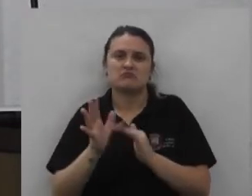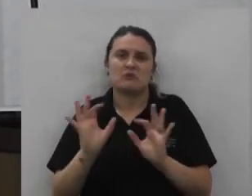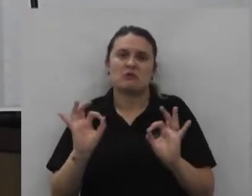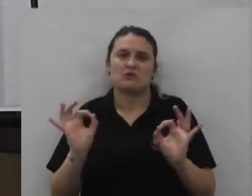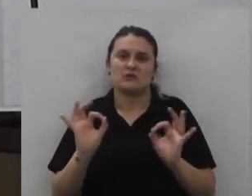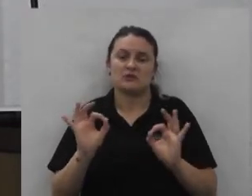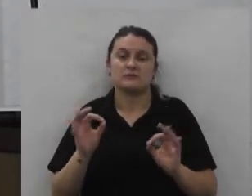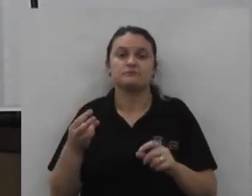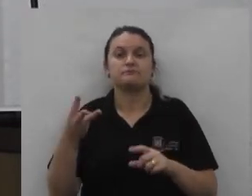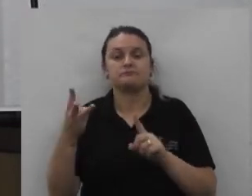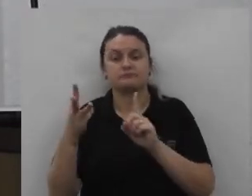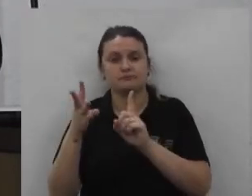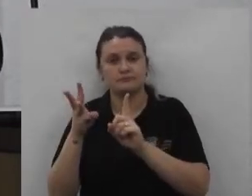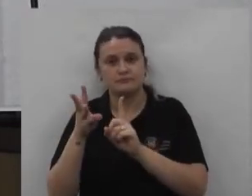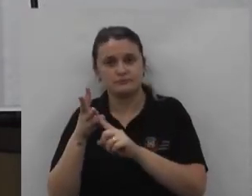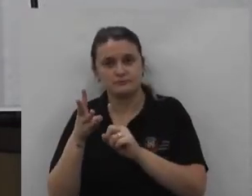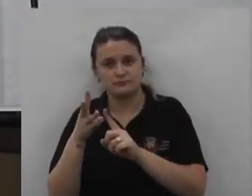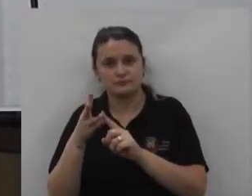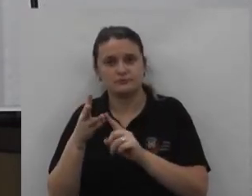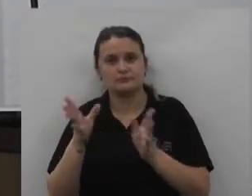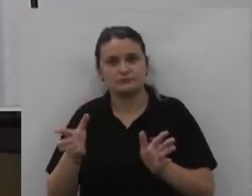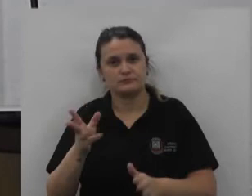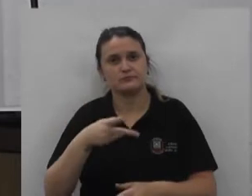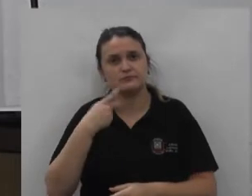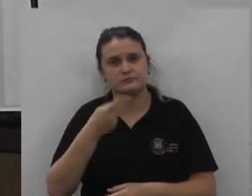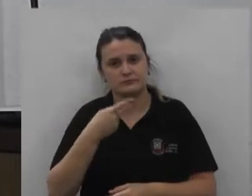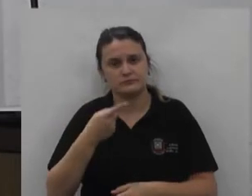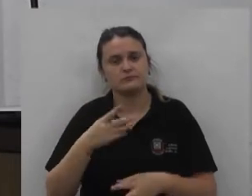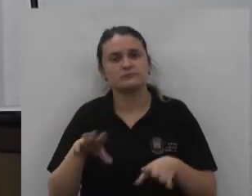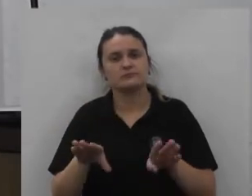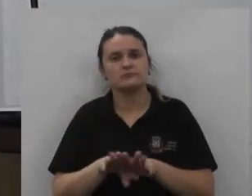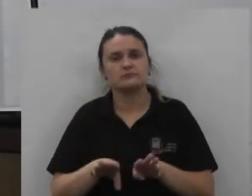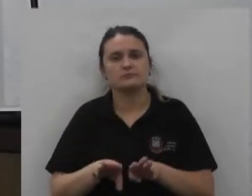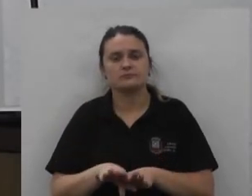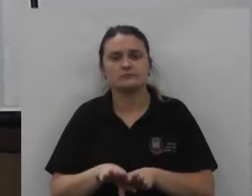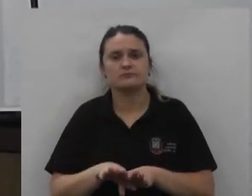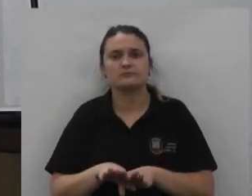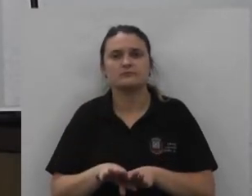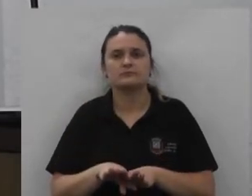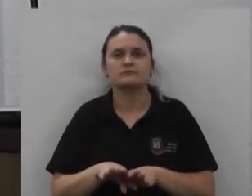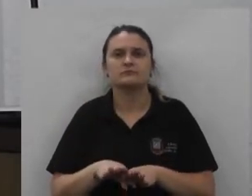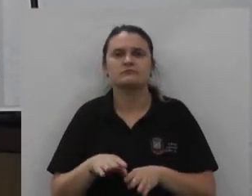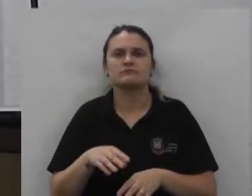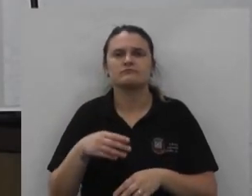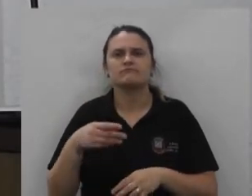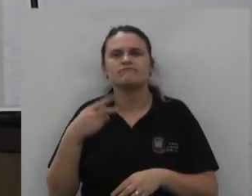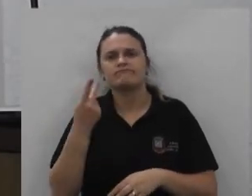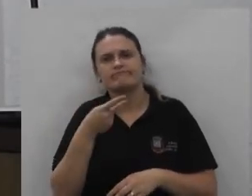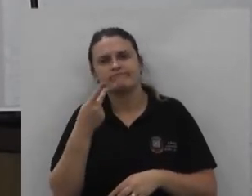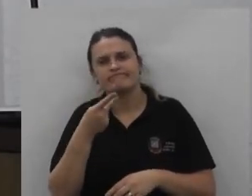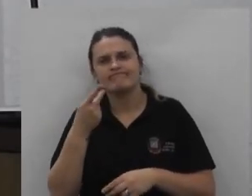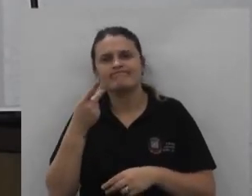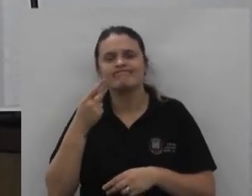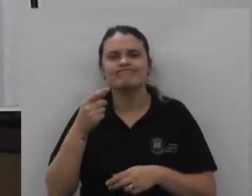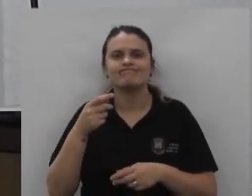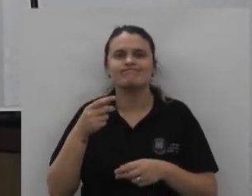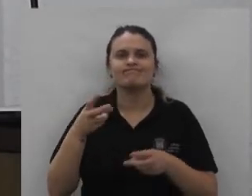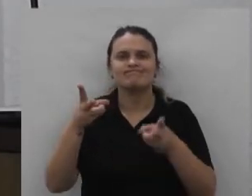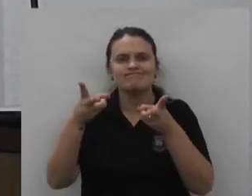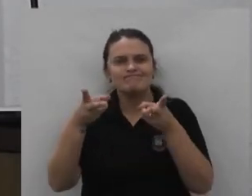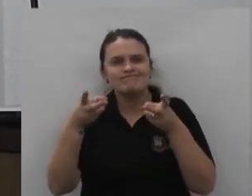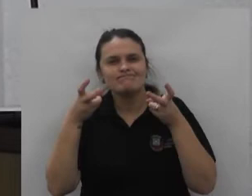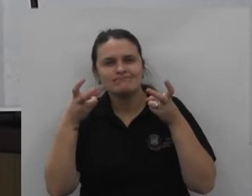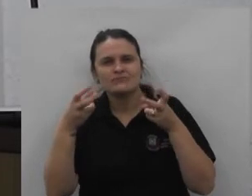outro assunto que me traz a essa tribuna é também fazer um comentário e uma análise